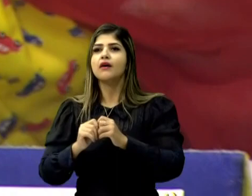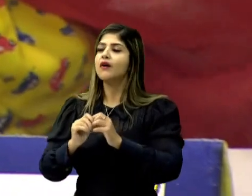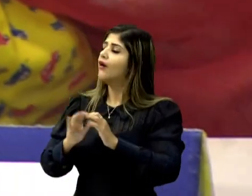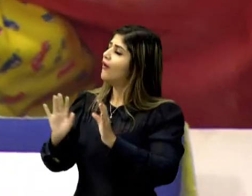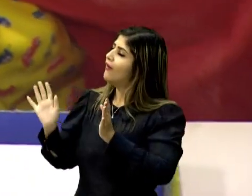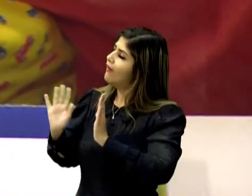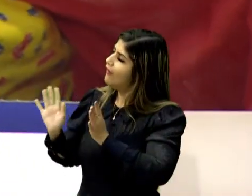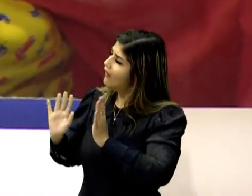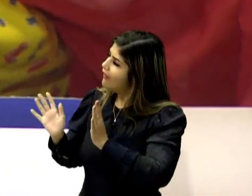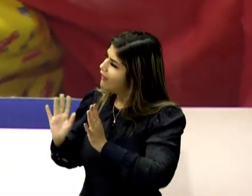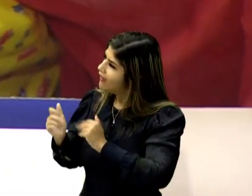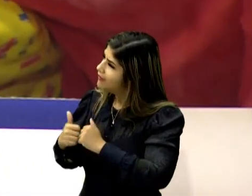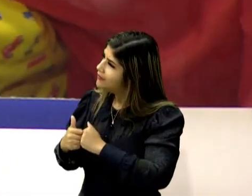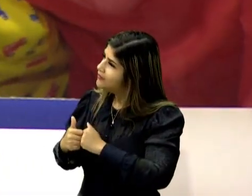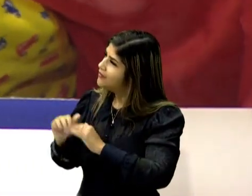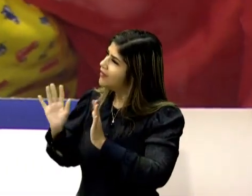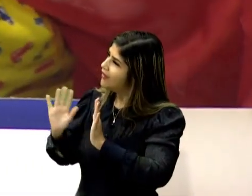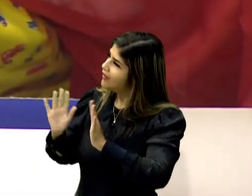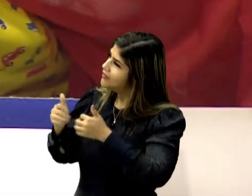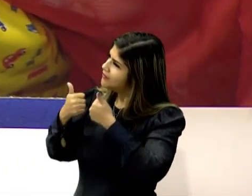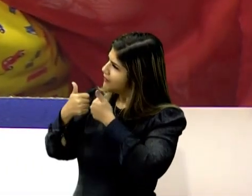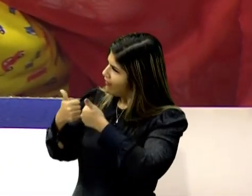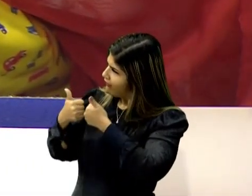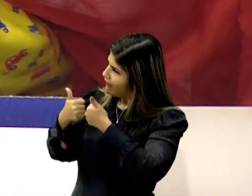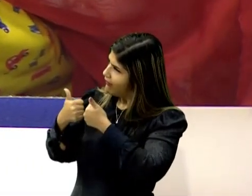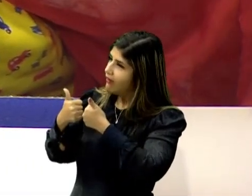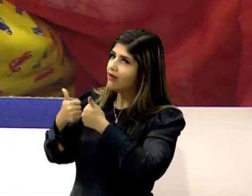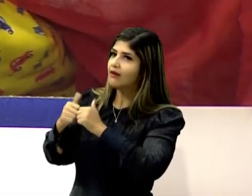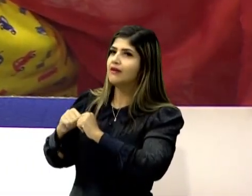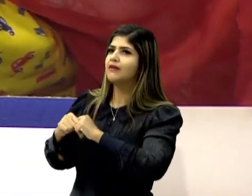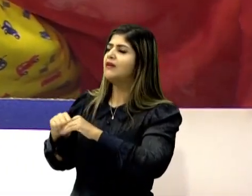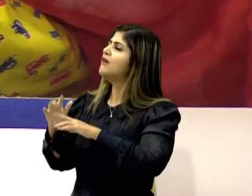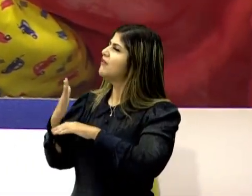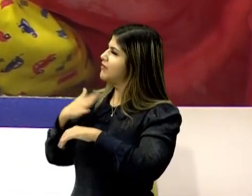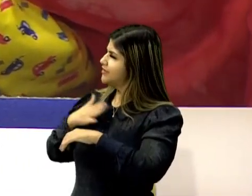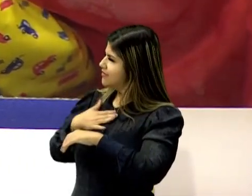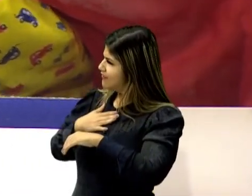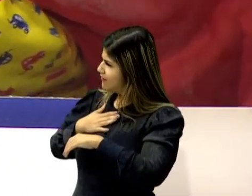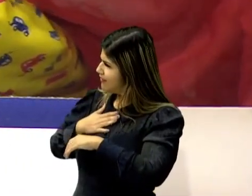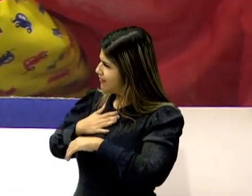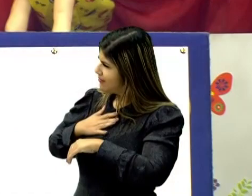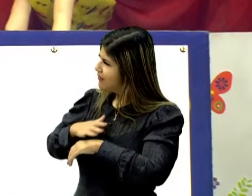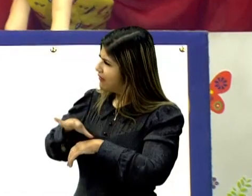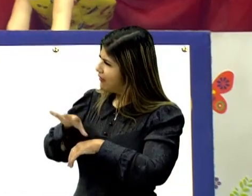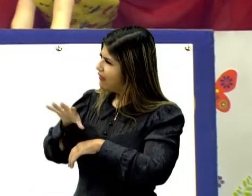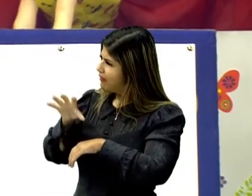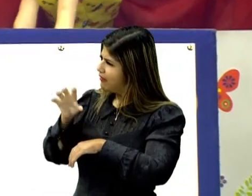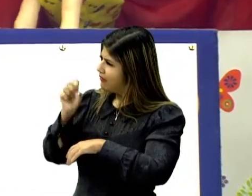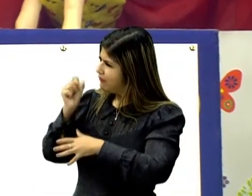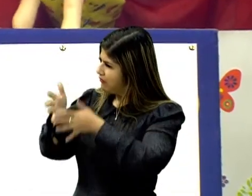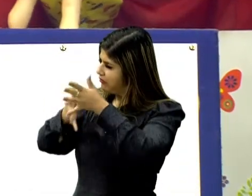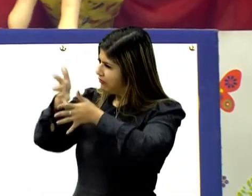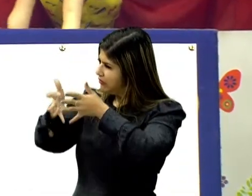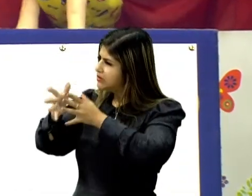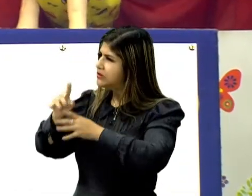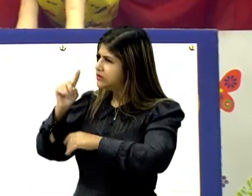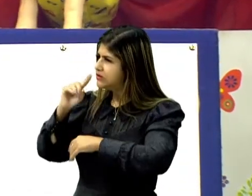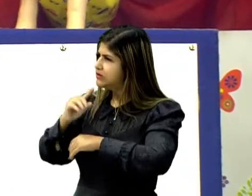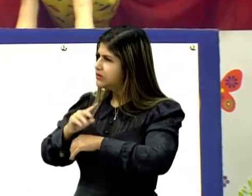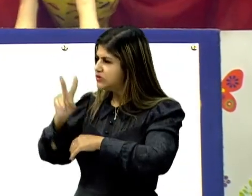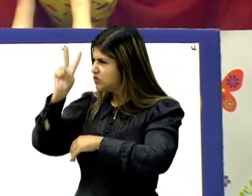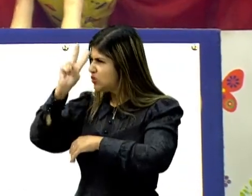Oi, boneco! Tudo bem? Tudo jóia. Você ouviu a história? Escutei, adorei!